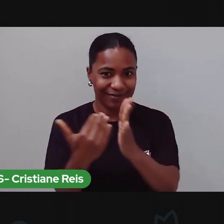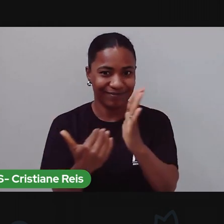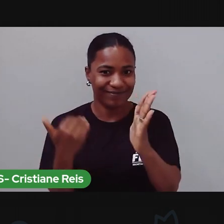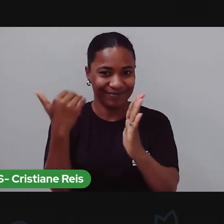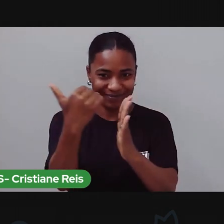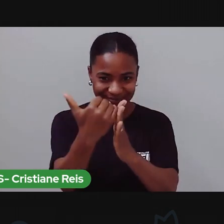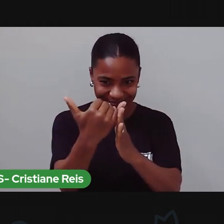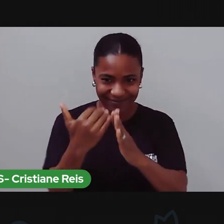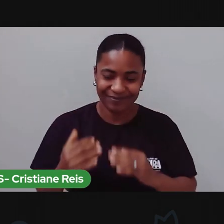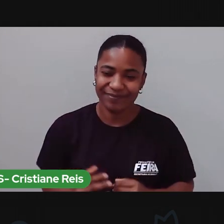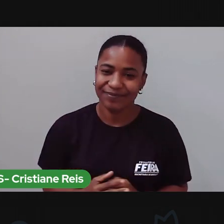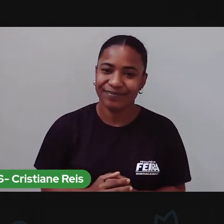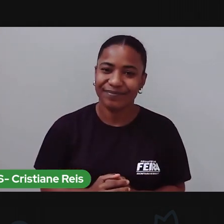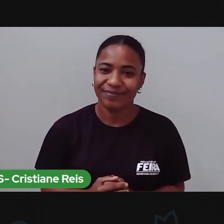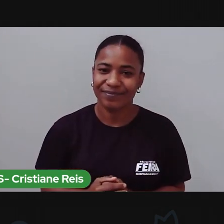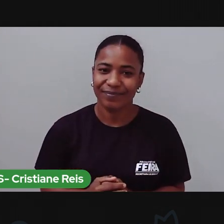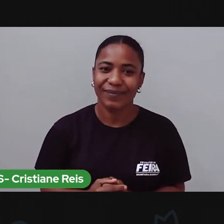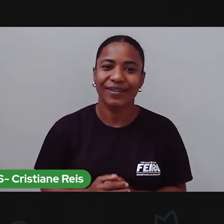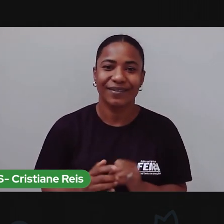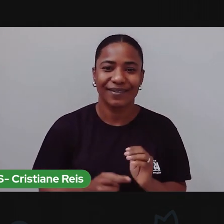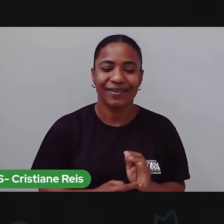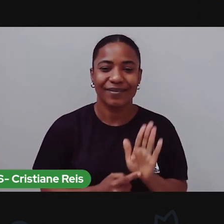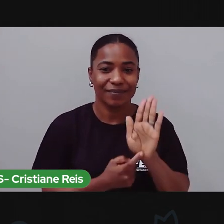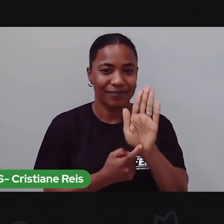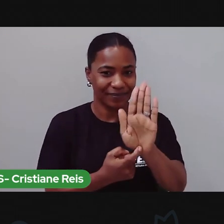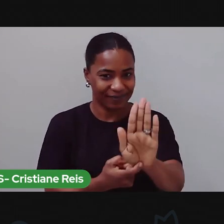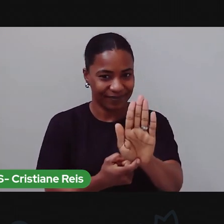mostrar agora a apresentação dessa aula.